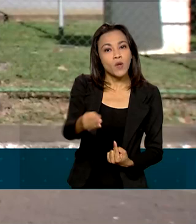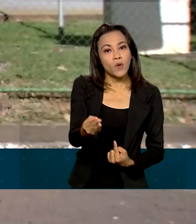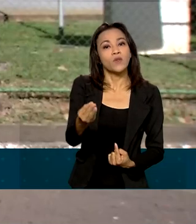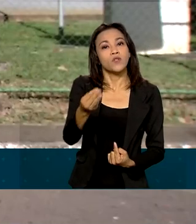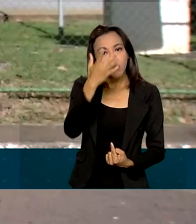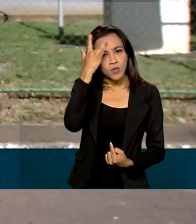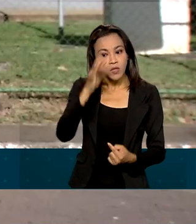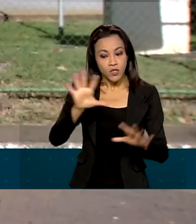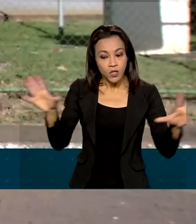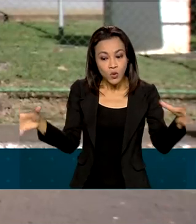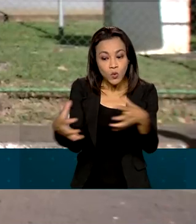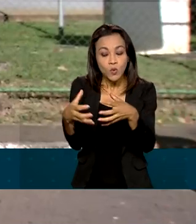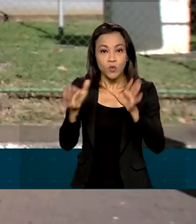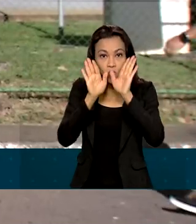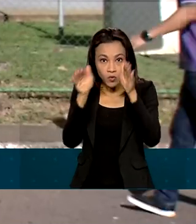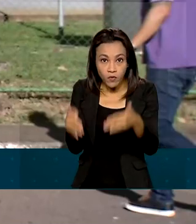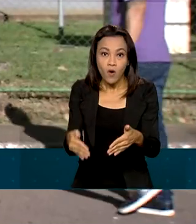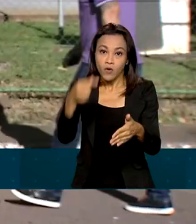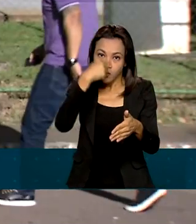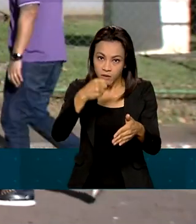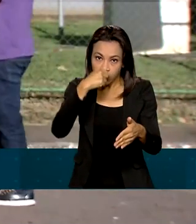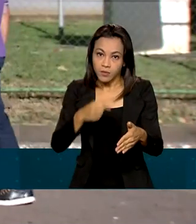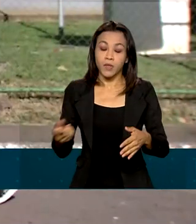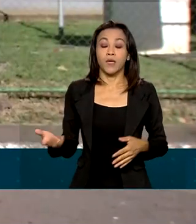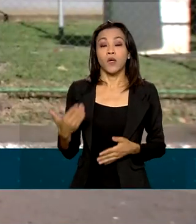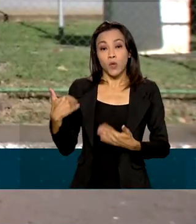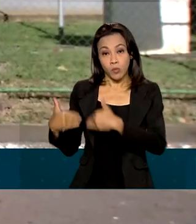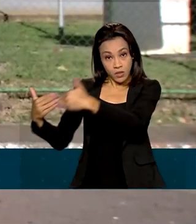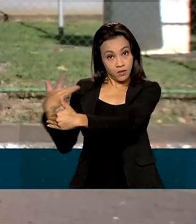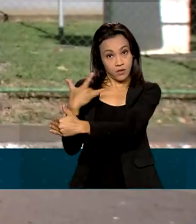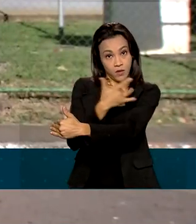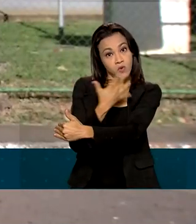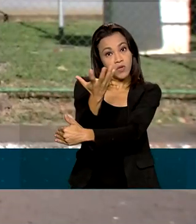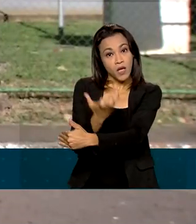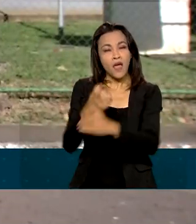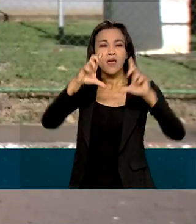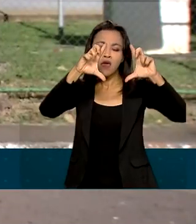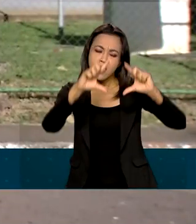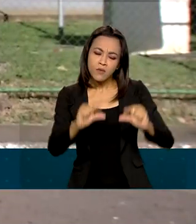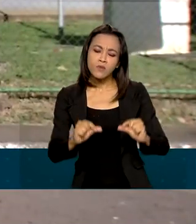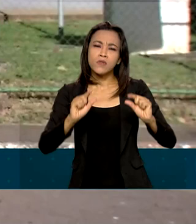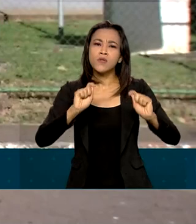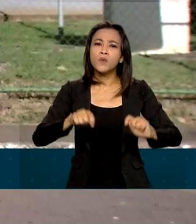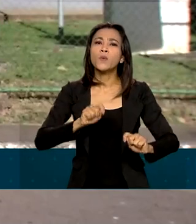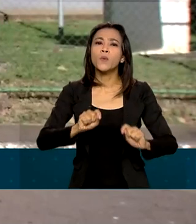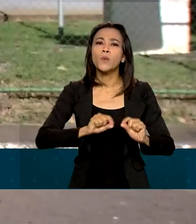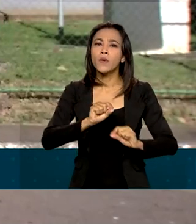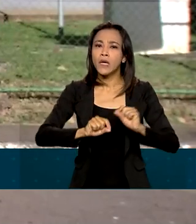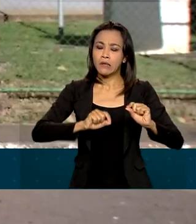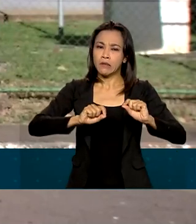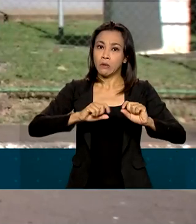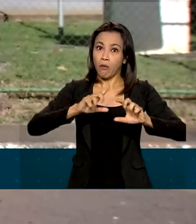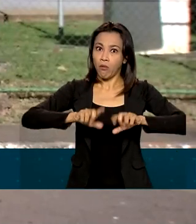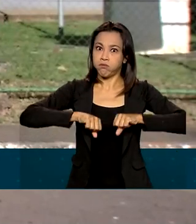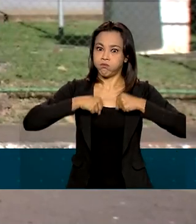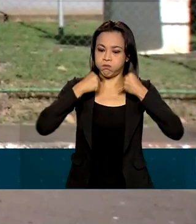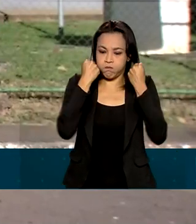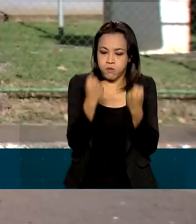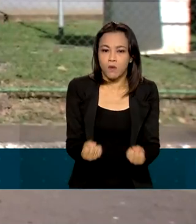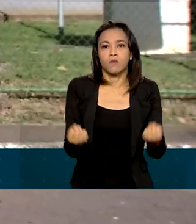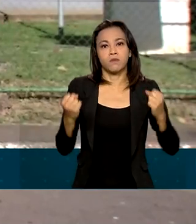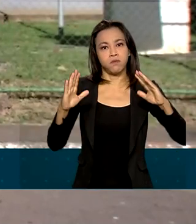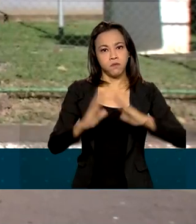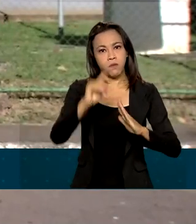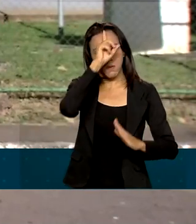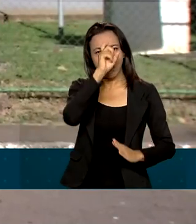prioritários. O Ministério da Saúde, com isso, espera reduzir a sobrecarga sobre os serviços de saúde pública, já